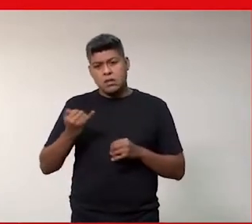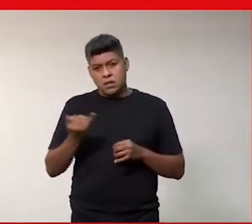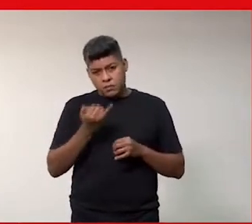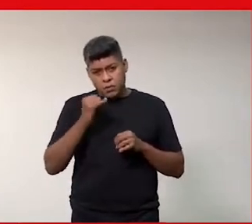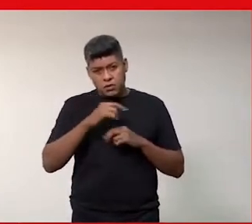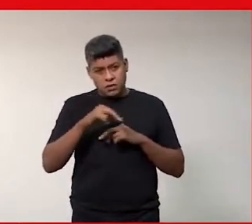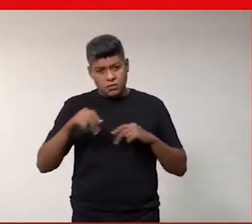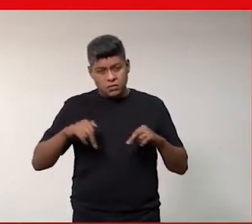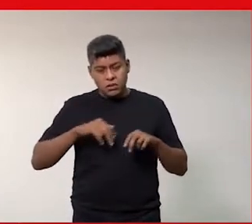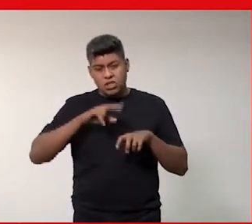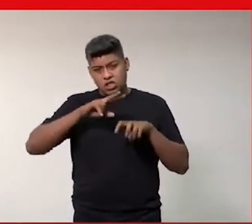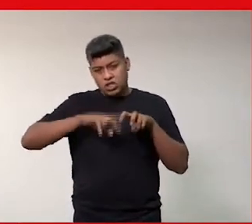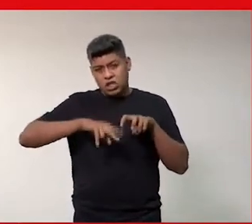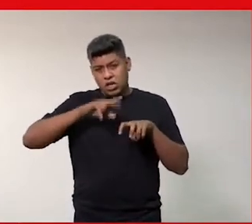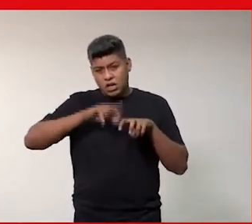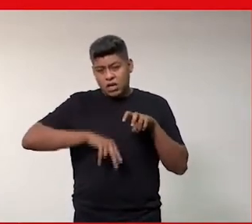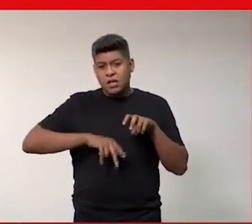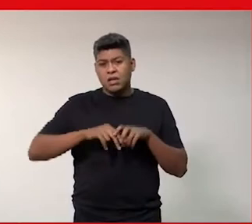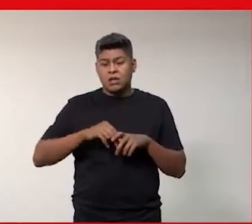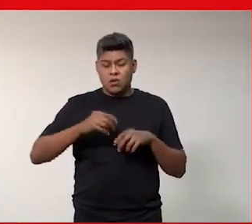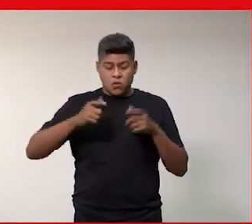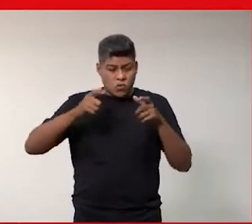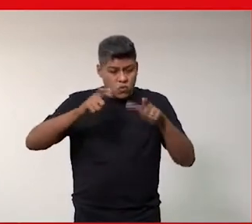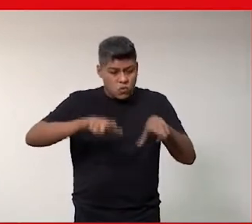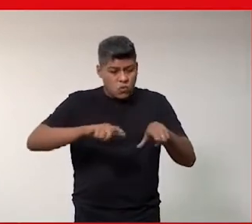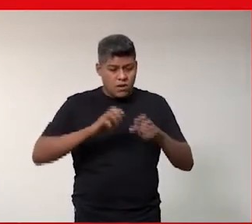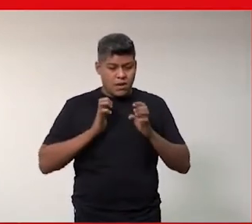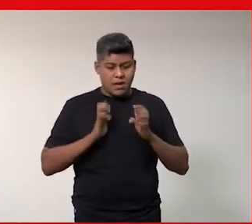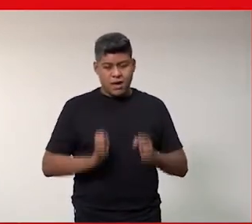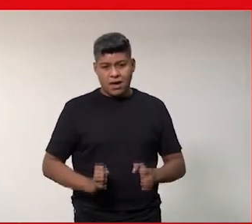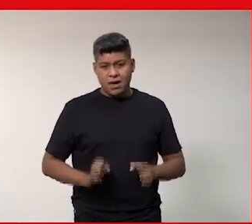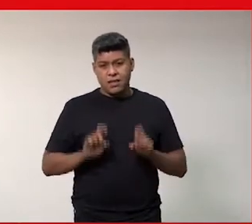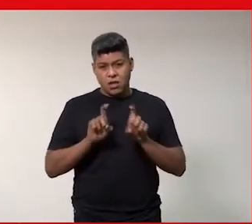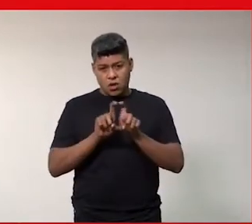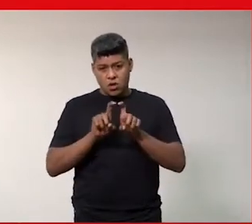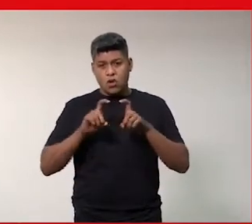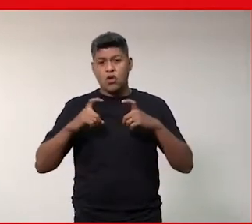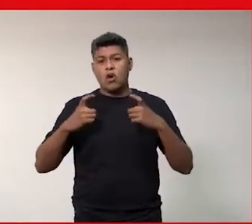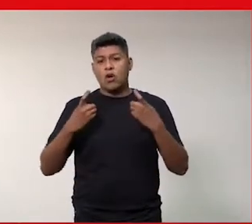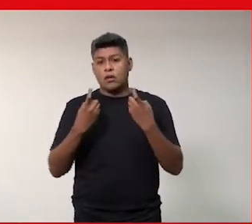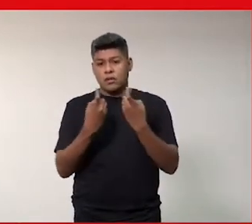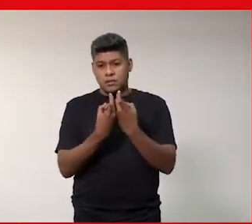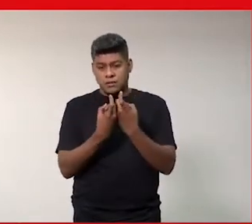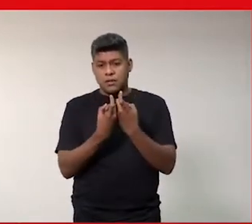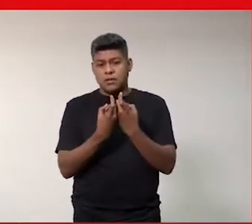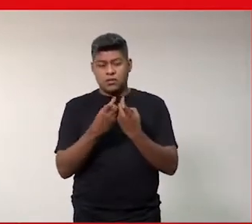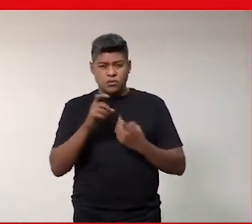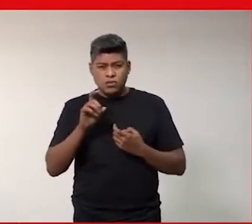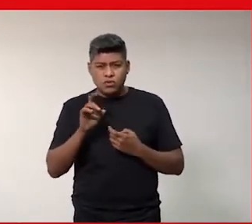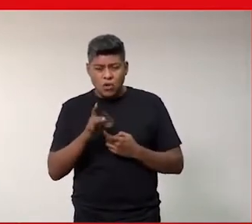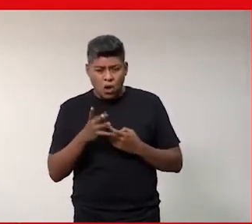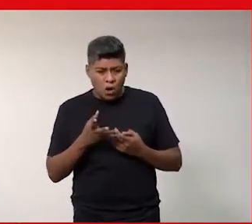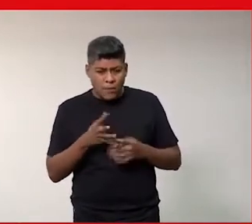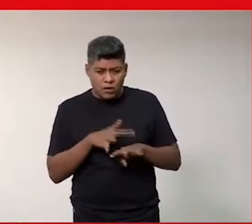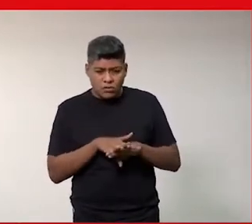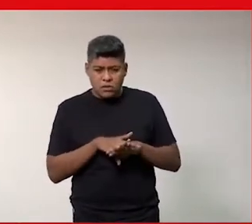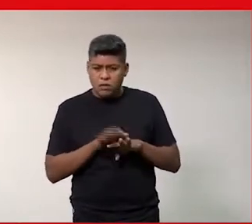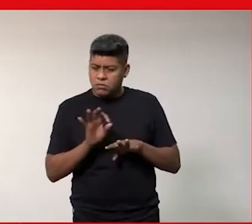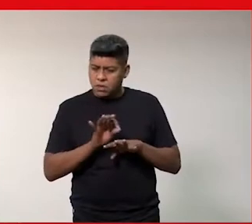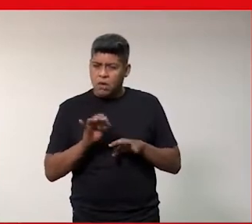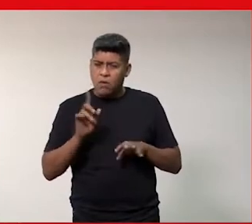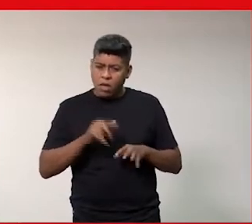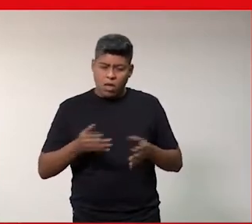diversidade de gênero geográfica de raça etnia e orientação sexual mas não só pela inclusão mas pela